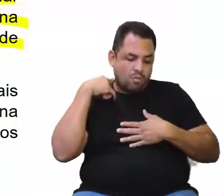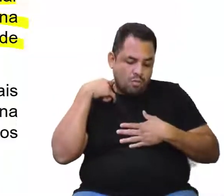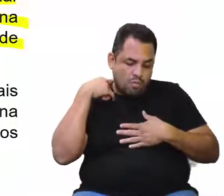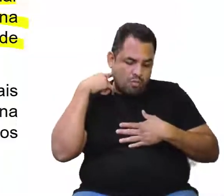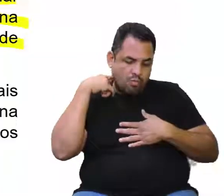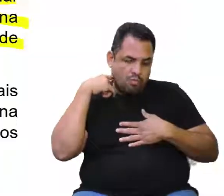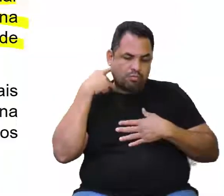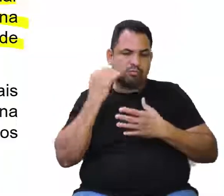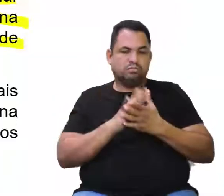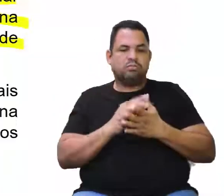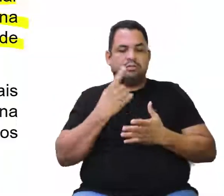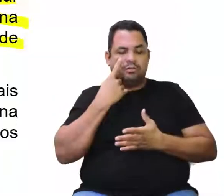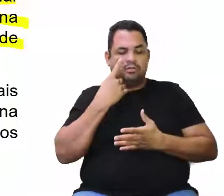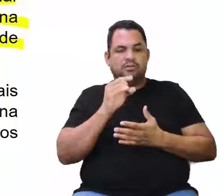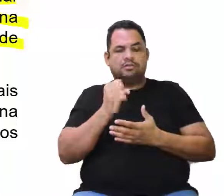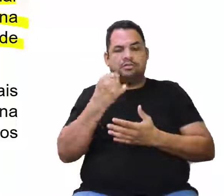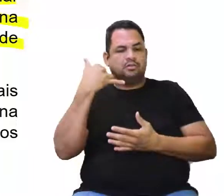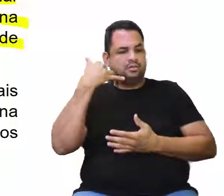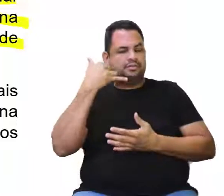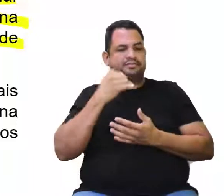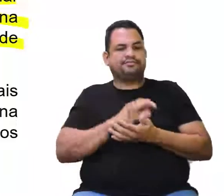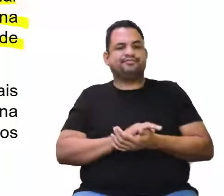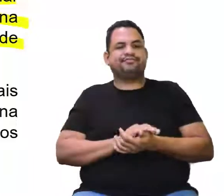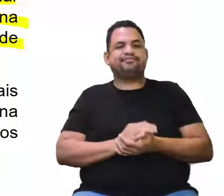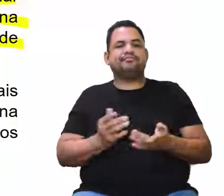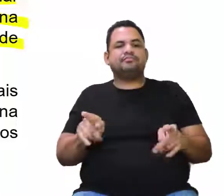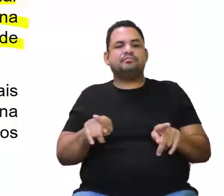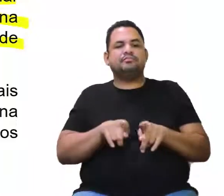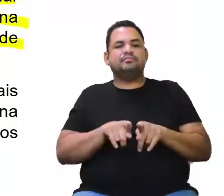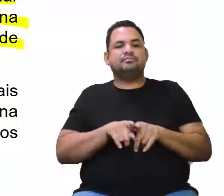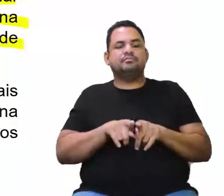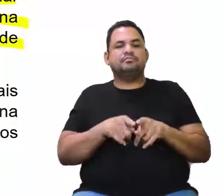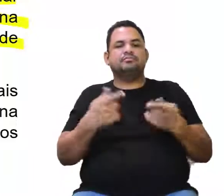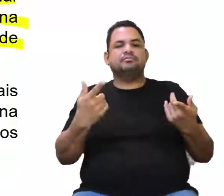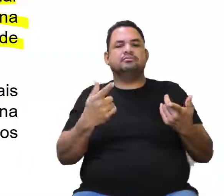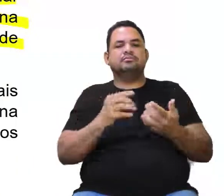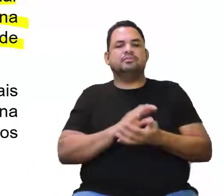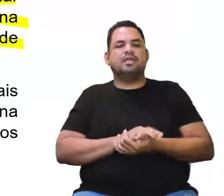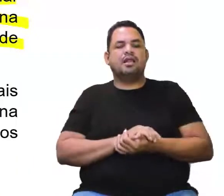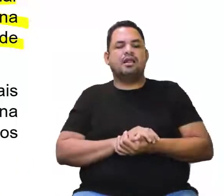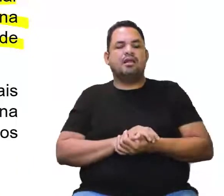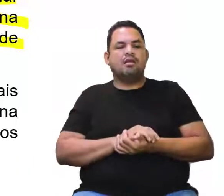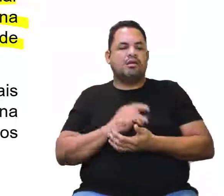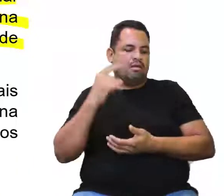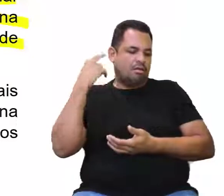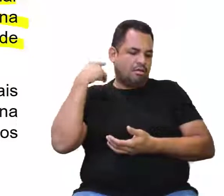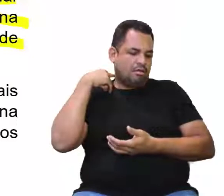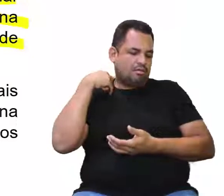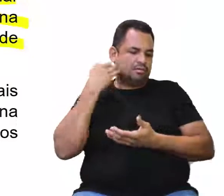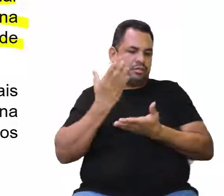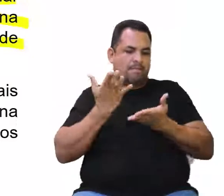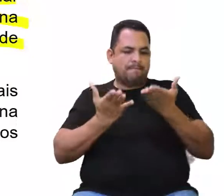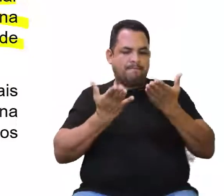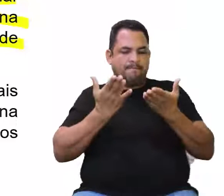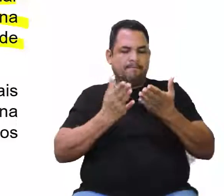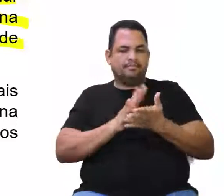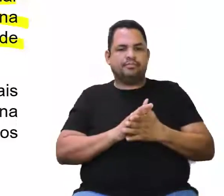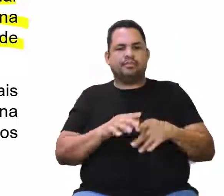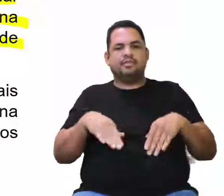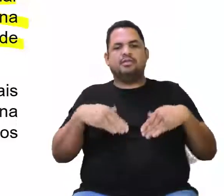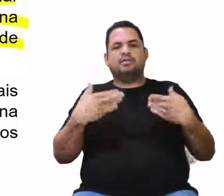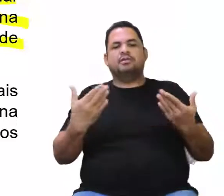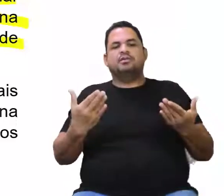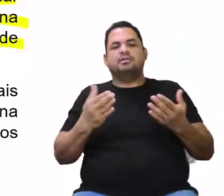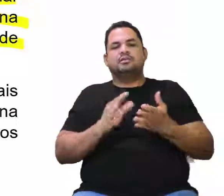pescoço, né, para poder olhar o celular. E isso faz com que a cabeça tenha um peso maior. Quando a gente permanece muito